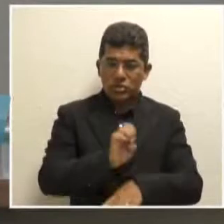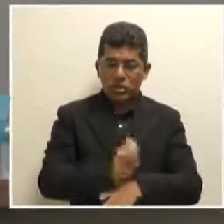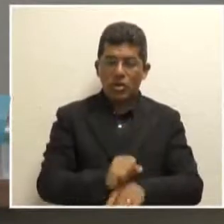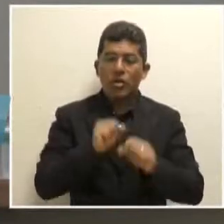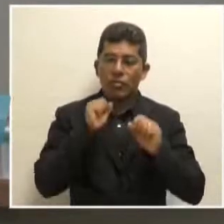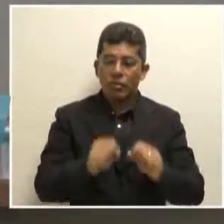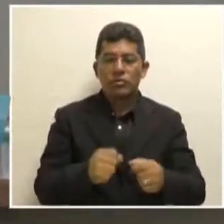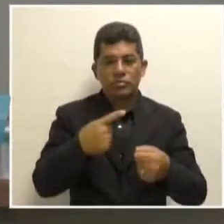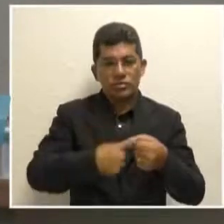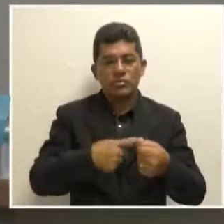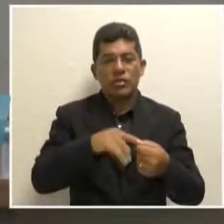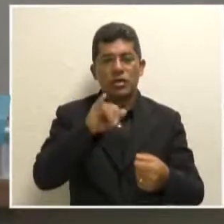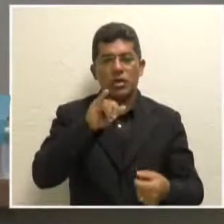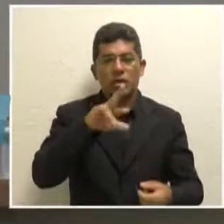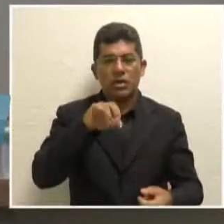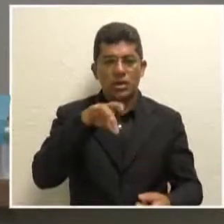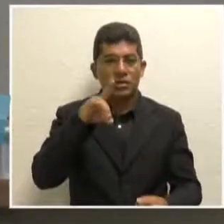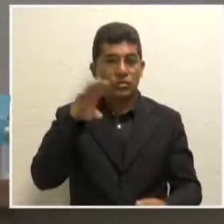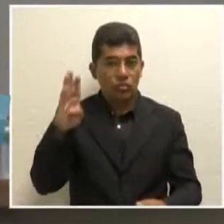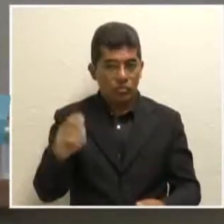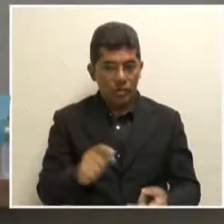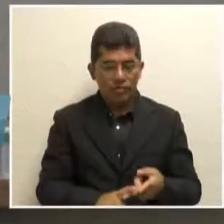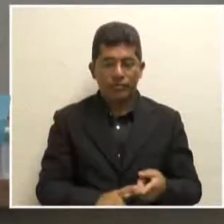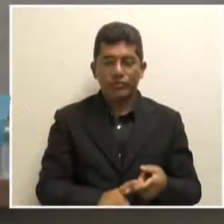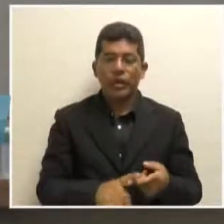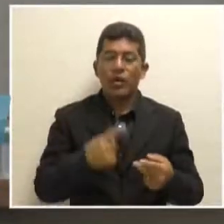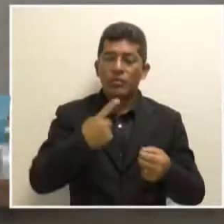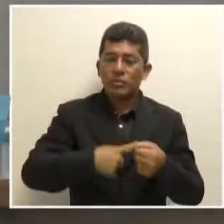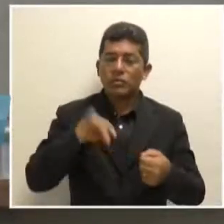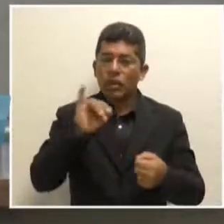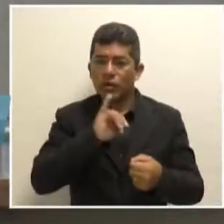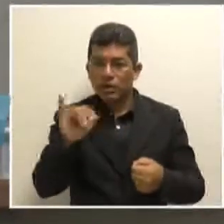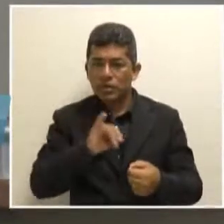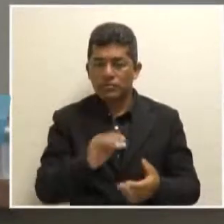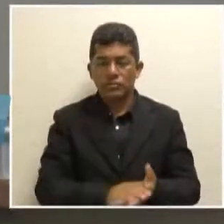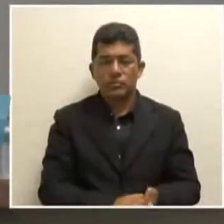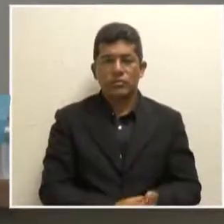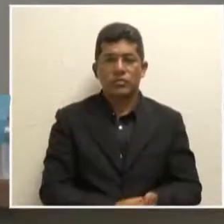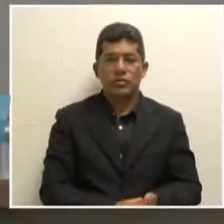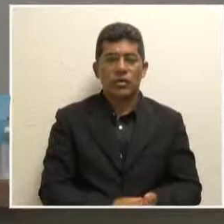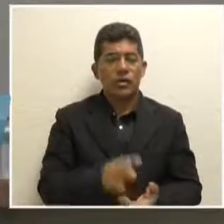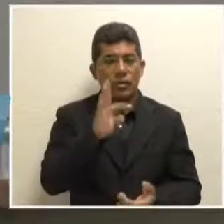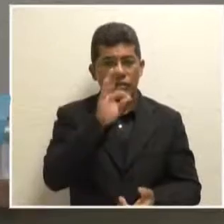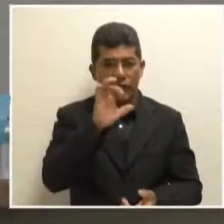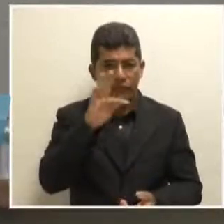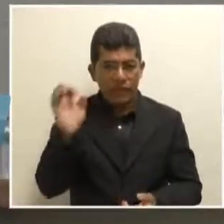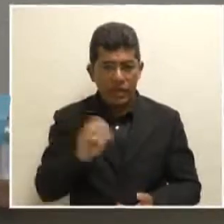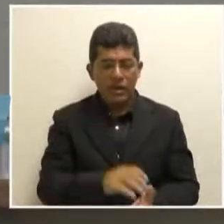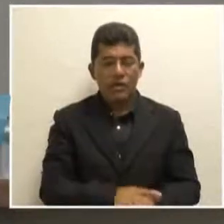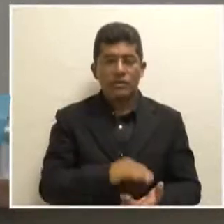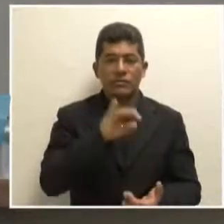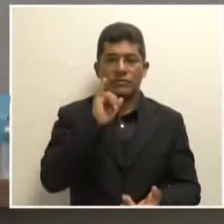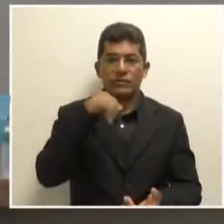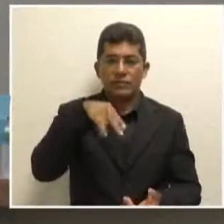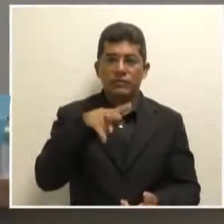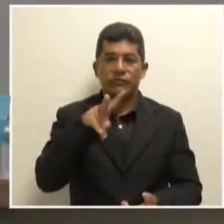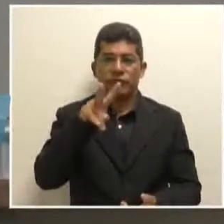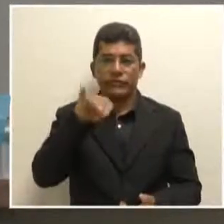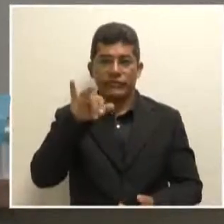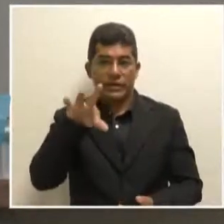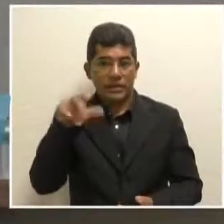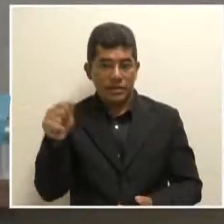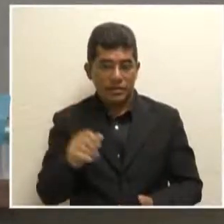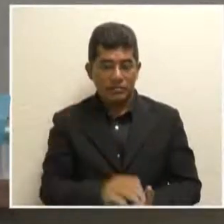que coloque em Iranduba também a cooperativa, em Itacoatiara, lá em Guajará, lá em Tefé, em Envira, que